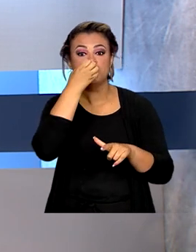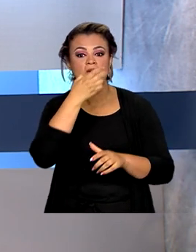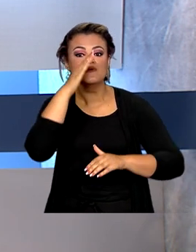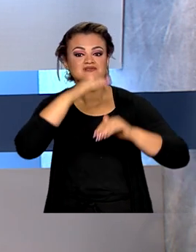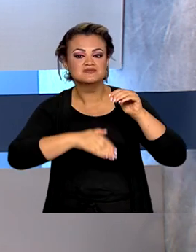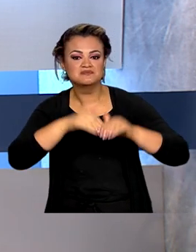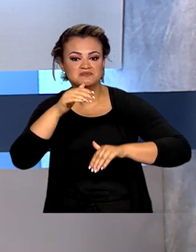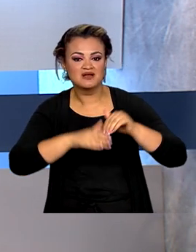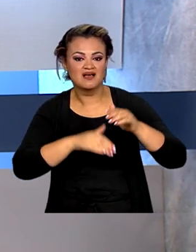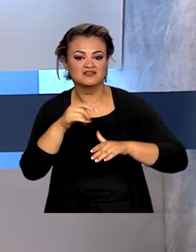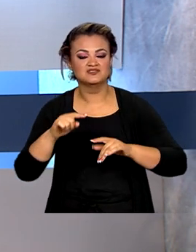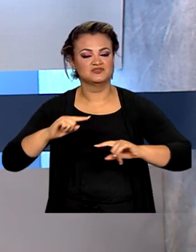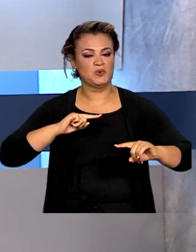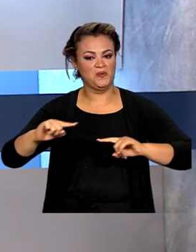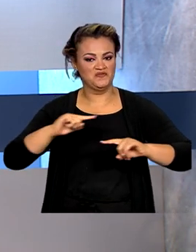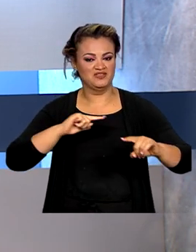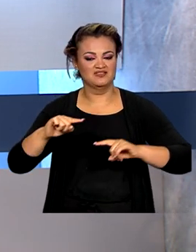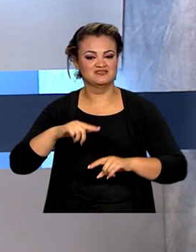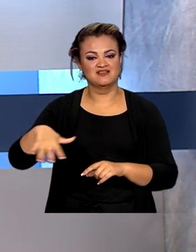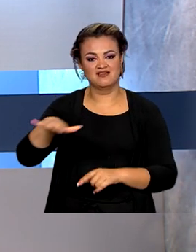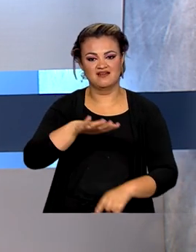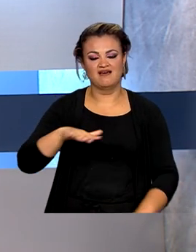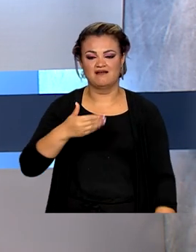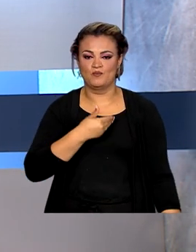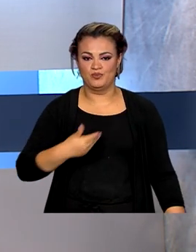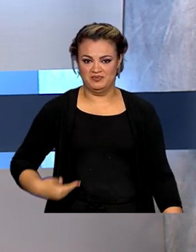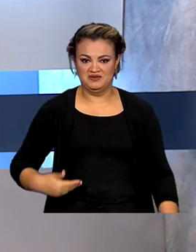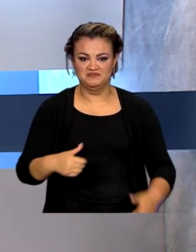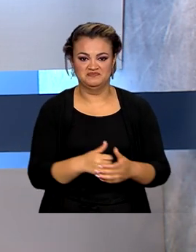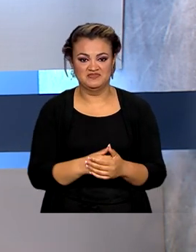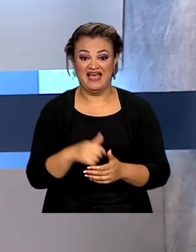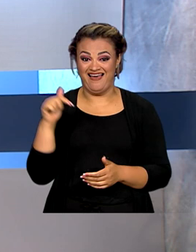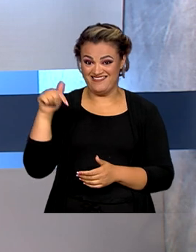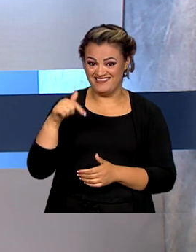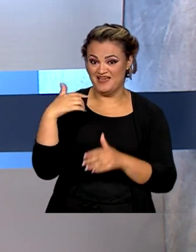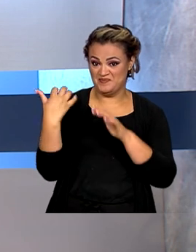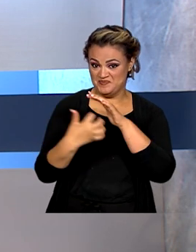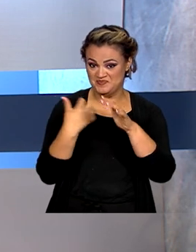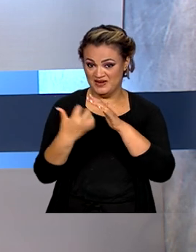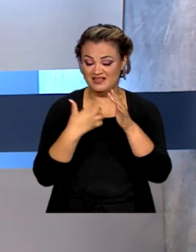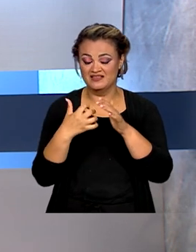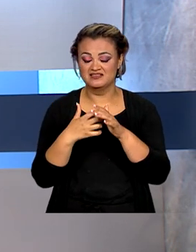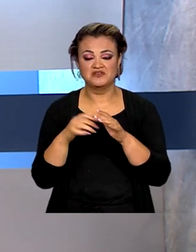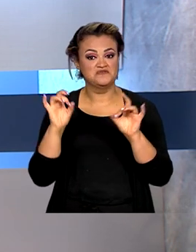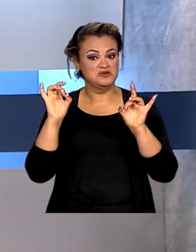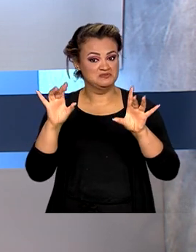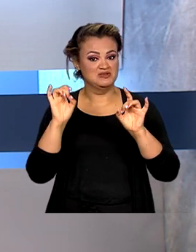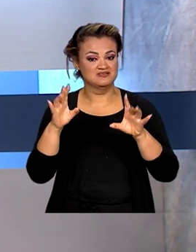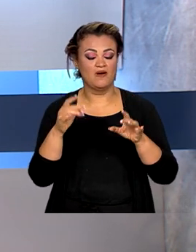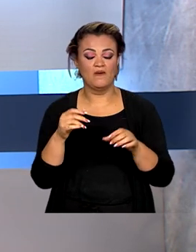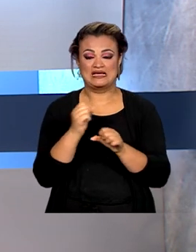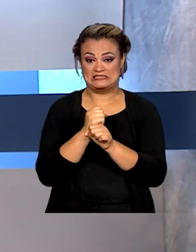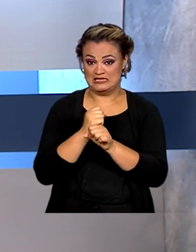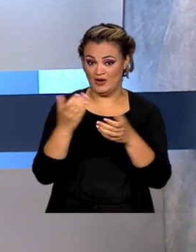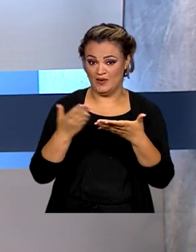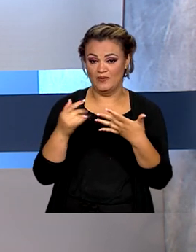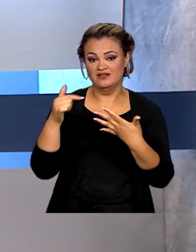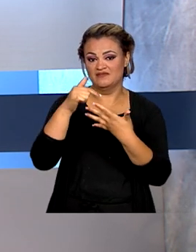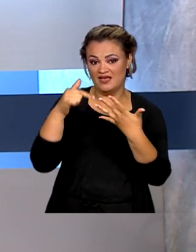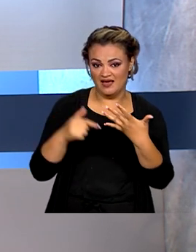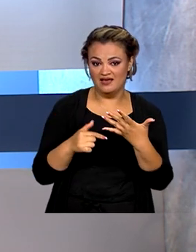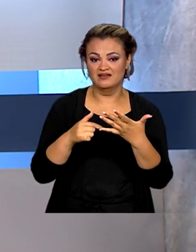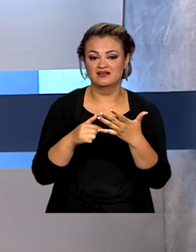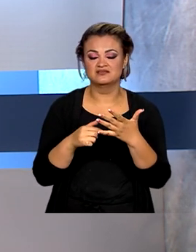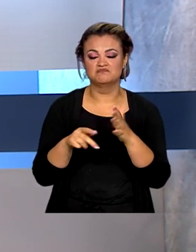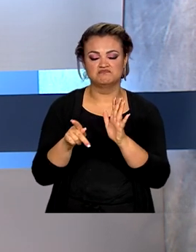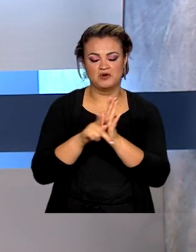Boas Práticas de Governança no Serviço Público. A estatal foi destaque na premiação que este ano adotou diretrizes